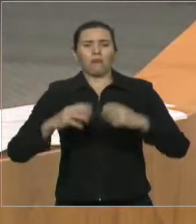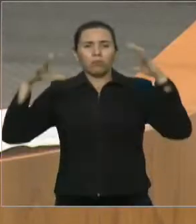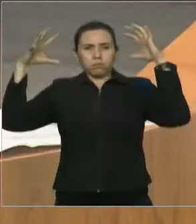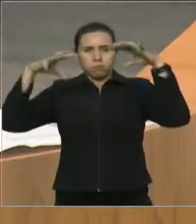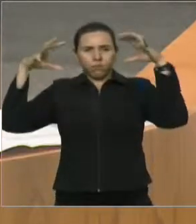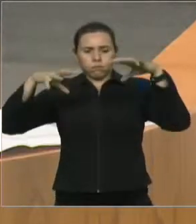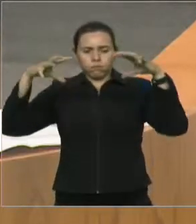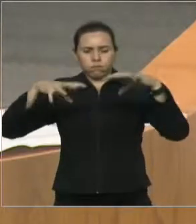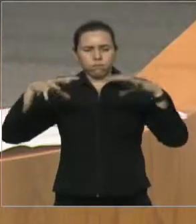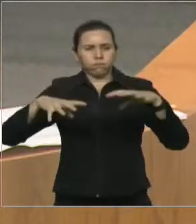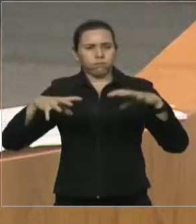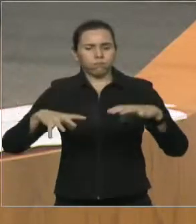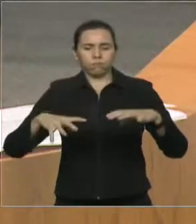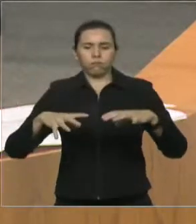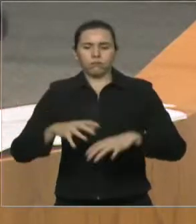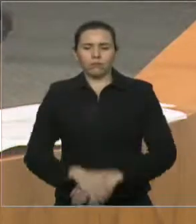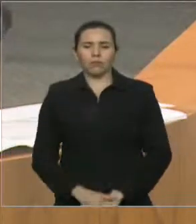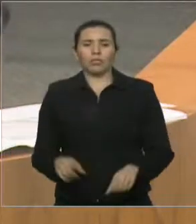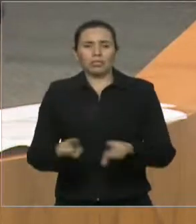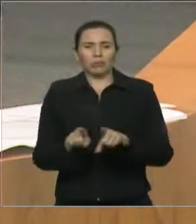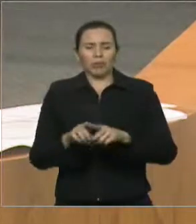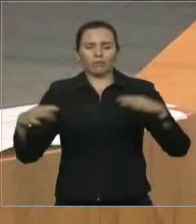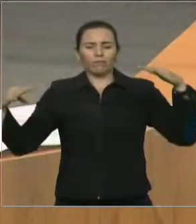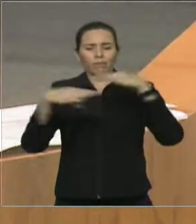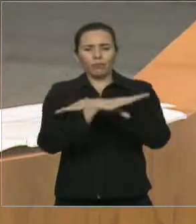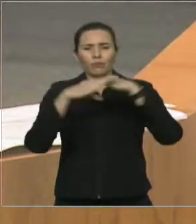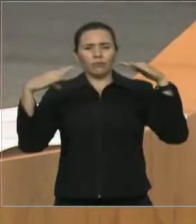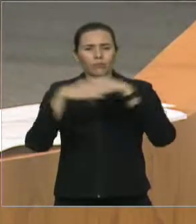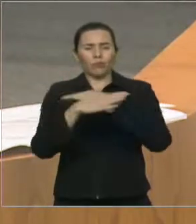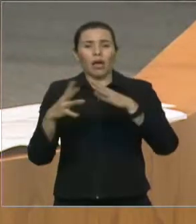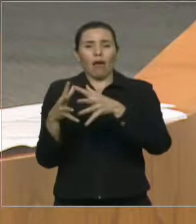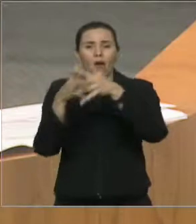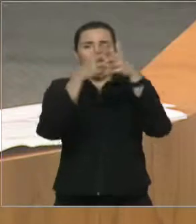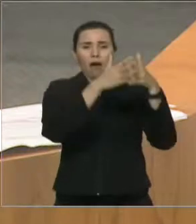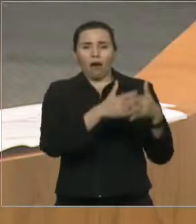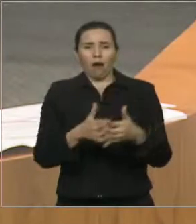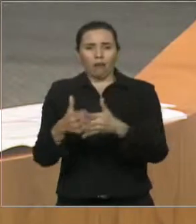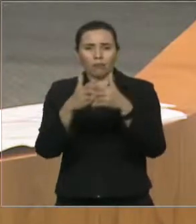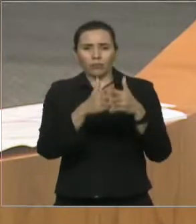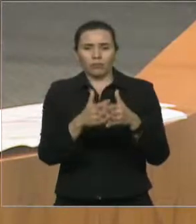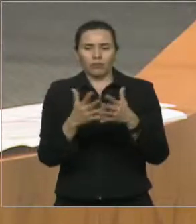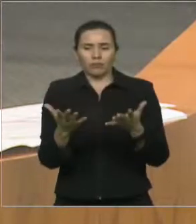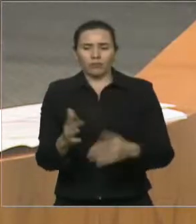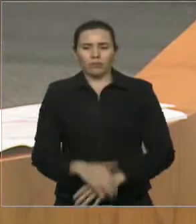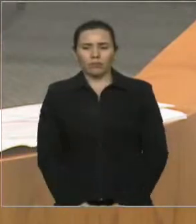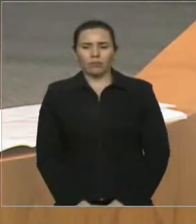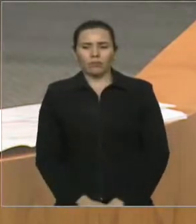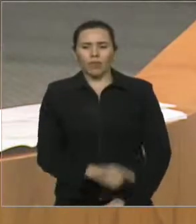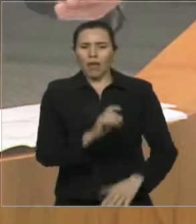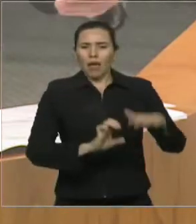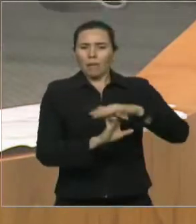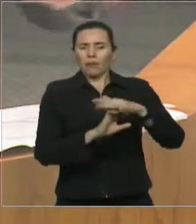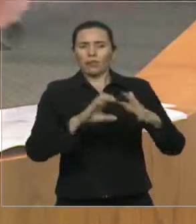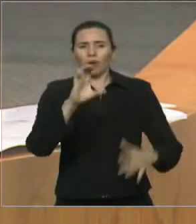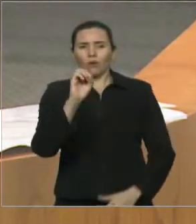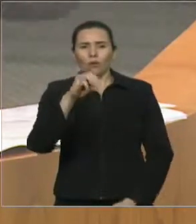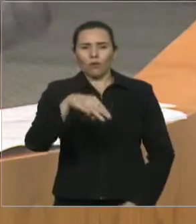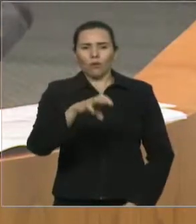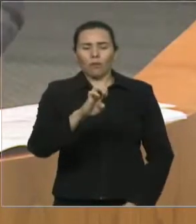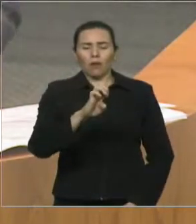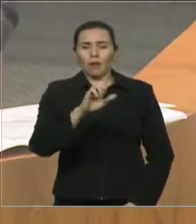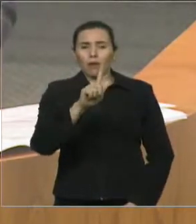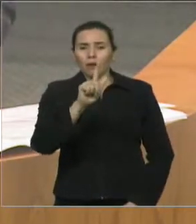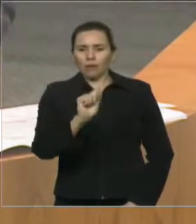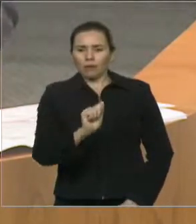semanas, além do aumento de tráfego de veículos prezados. Ora bom, a Ômega ia fazer uma via de tantos